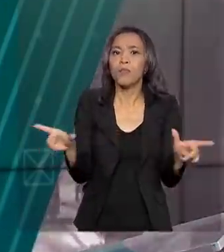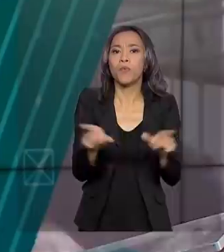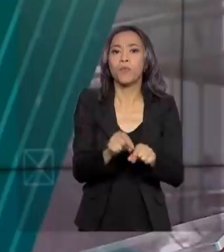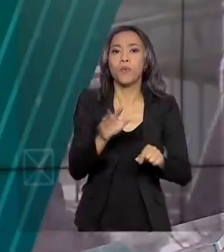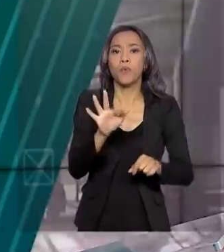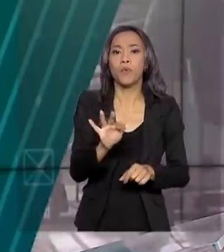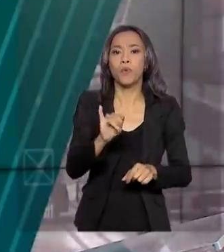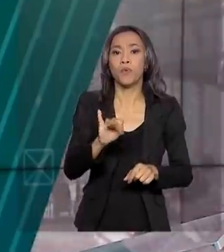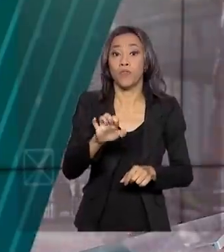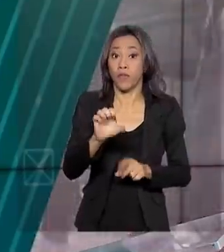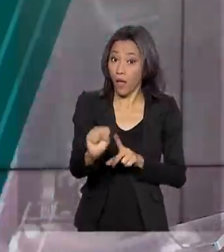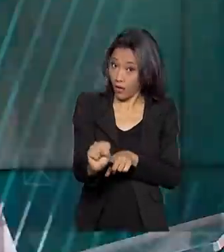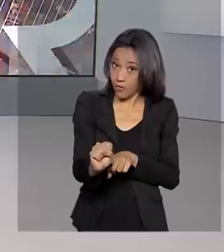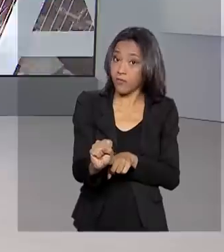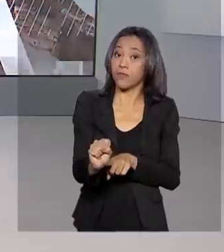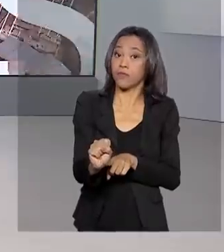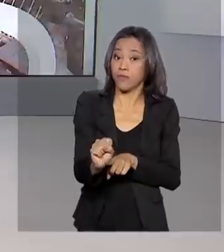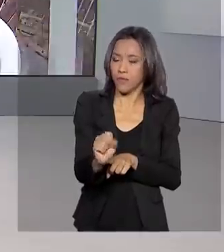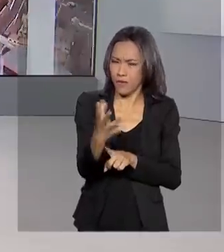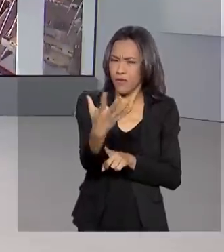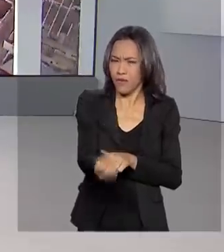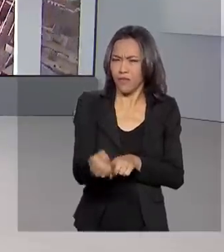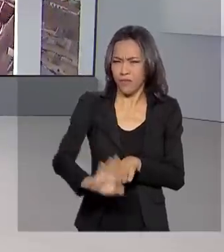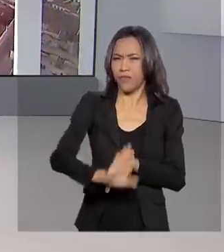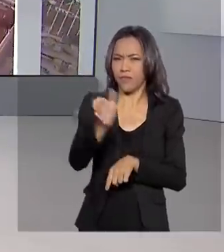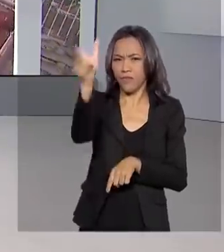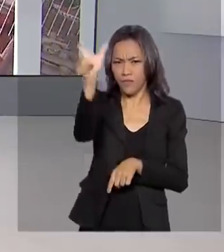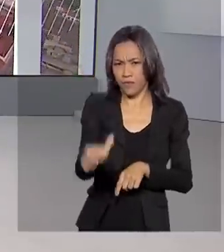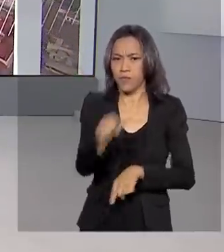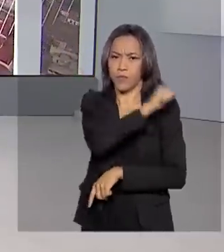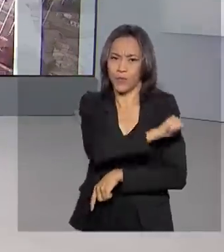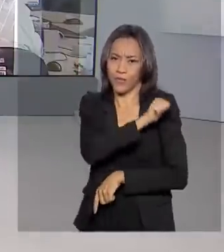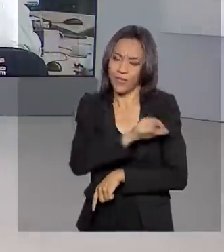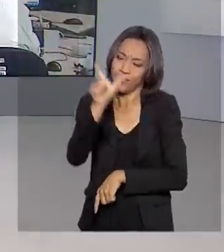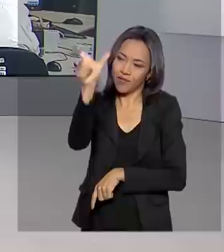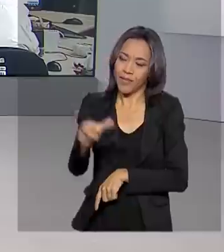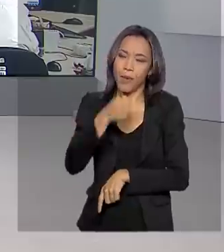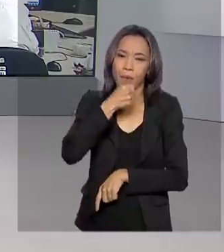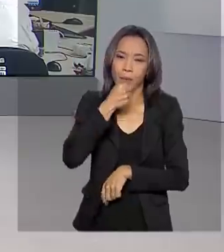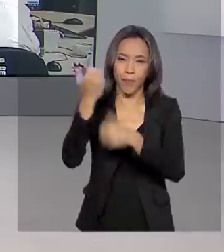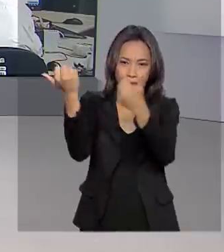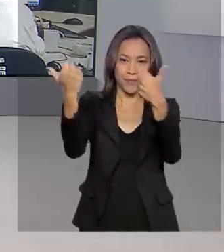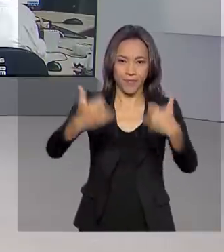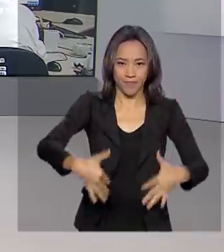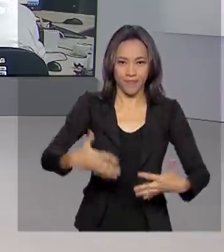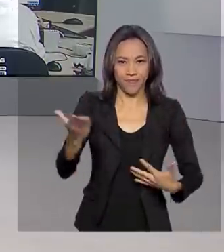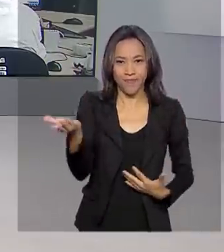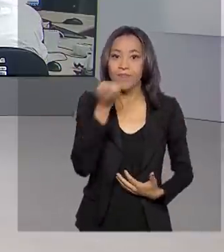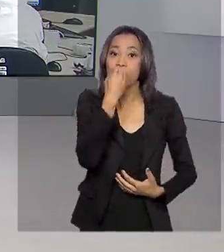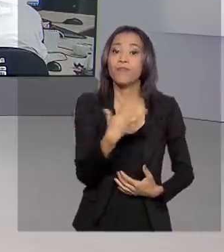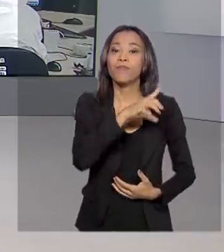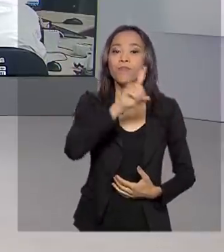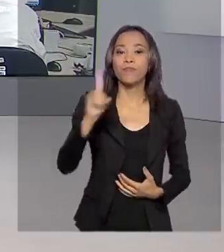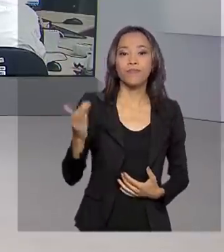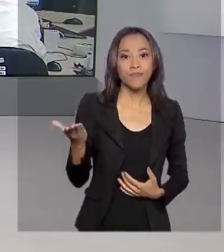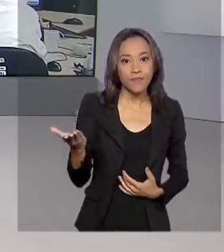Estudantil, o FIES. Vamos até o Rio de Janeiro. O repórter Tiago Pimenta conta para a gente. Tiago, bom dia.